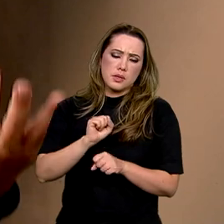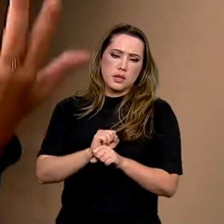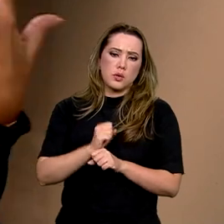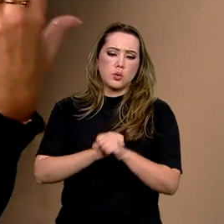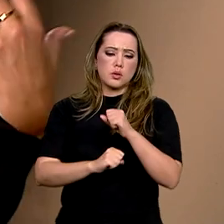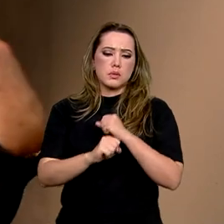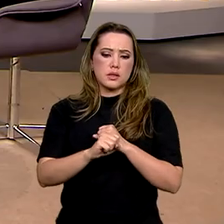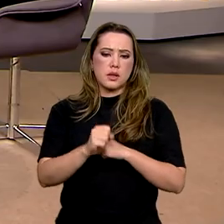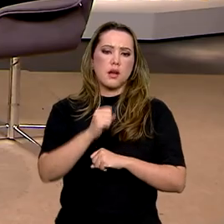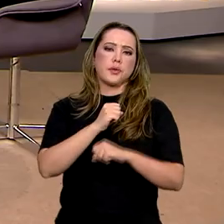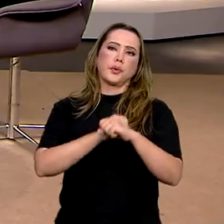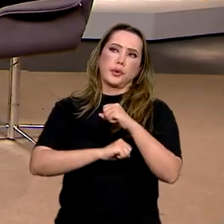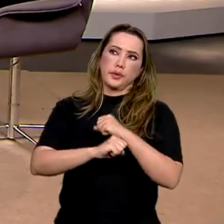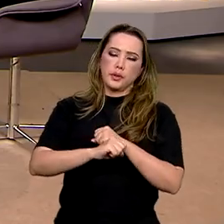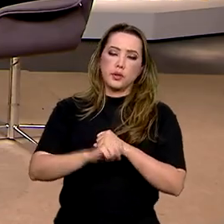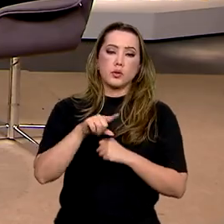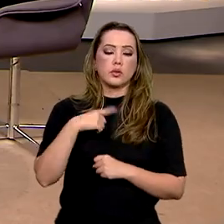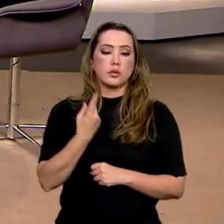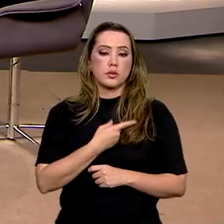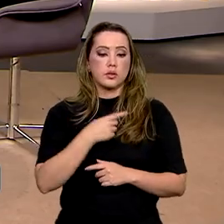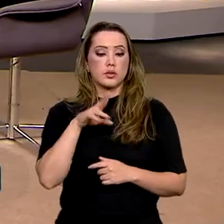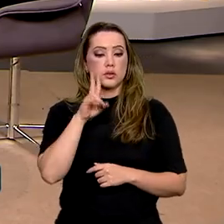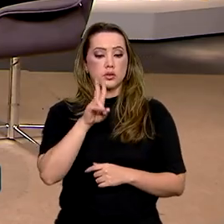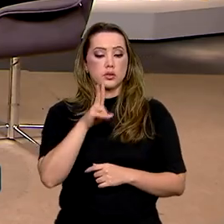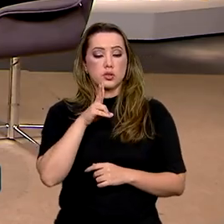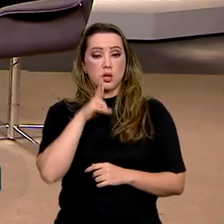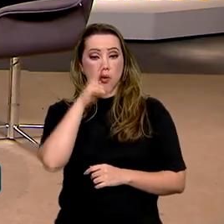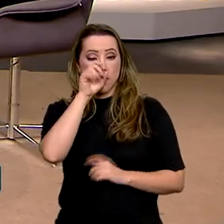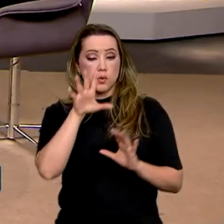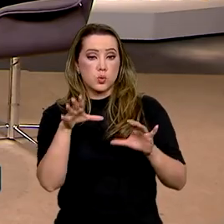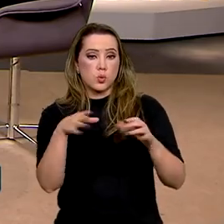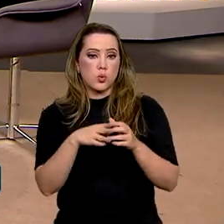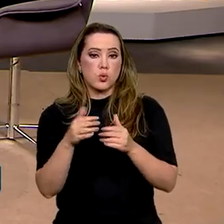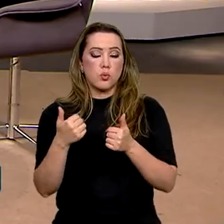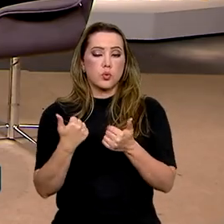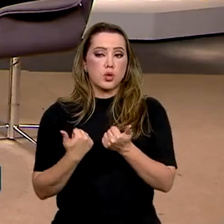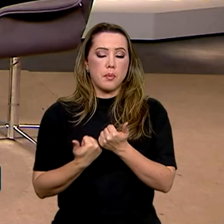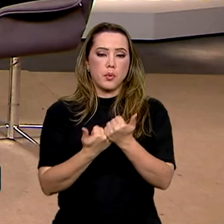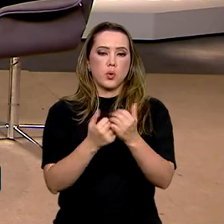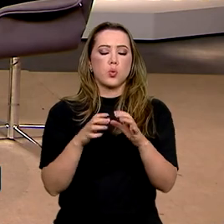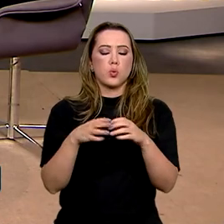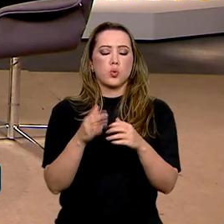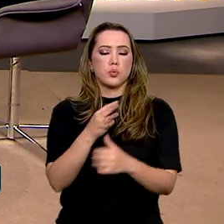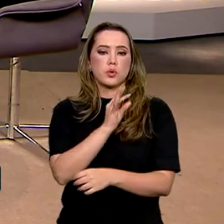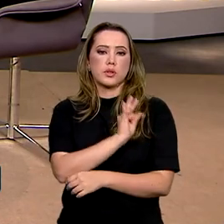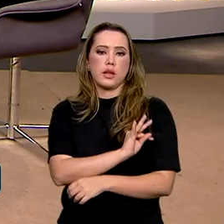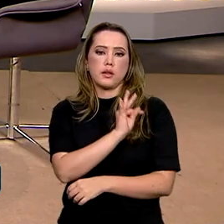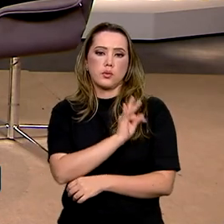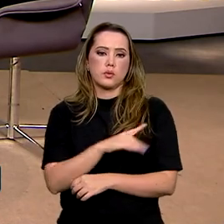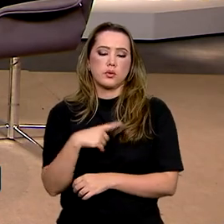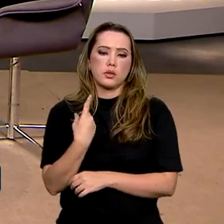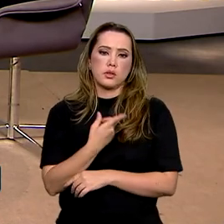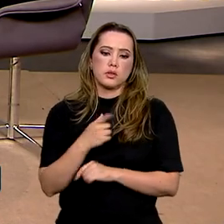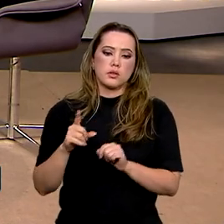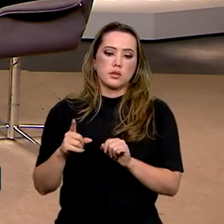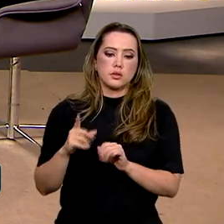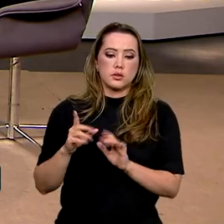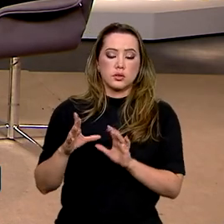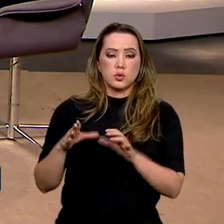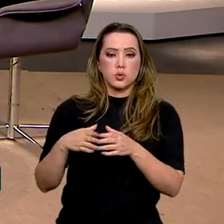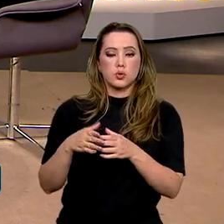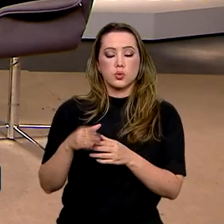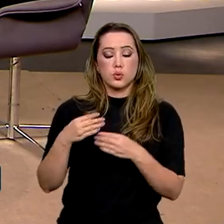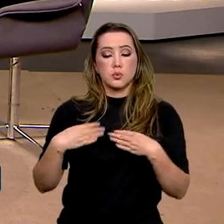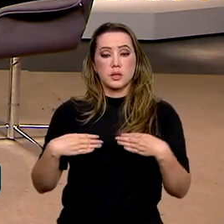passado e no ano anterior, a gente está com a força-tarefa. Foi um acordo de cooperação técnica que nós fizemos com o Ministério do